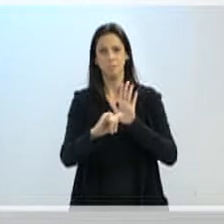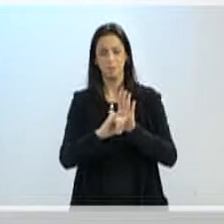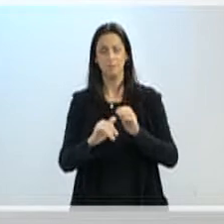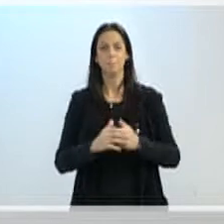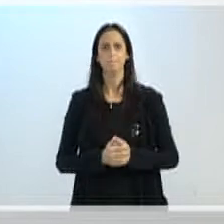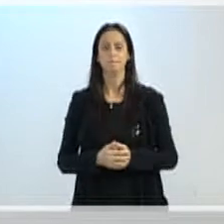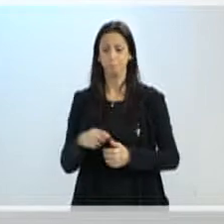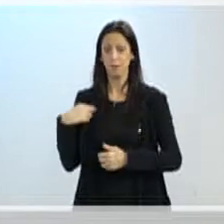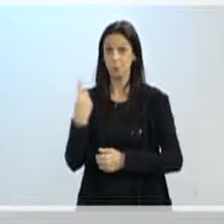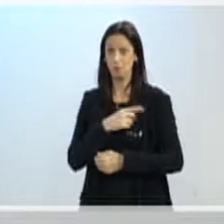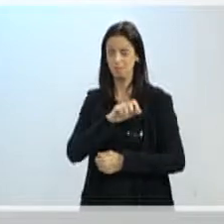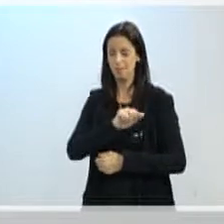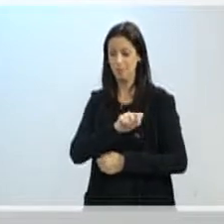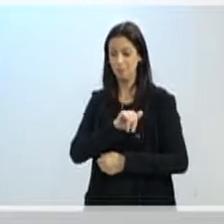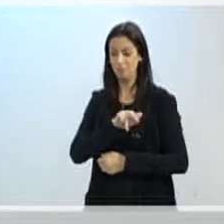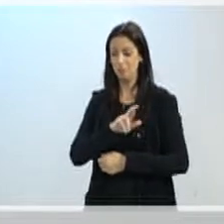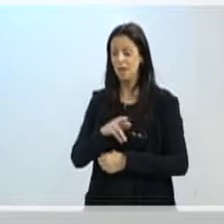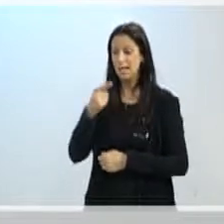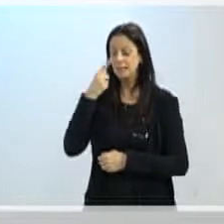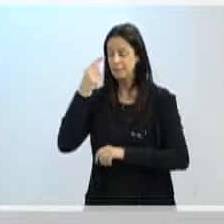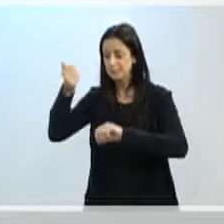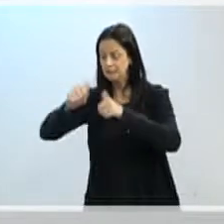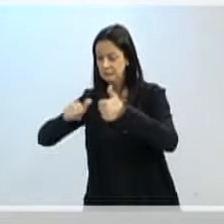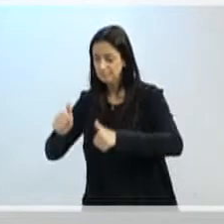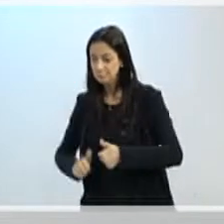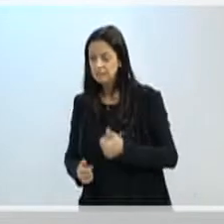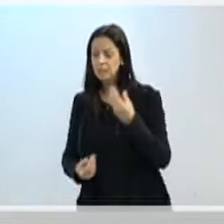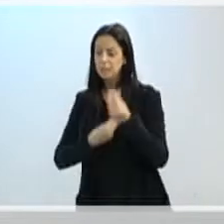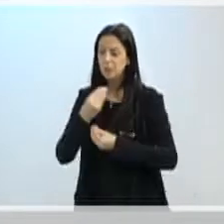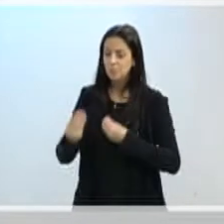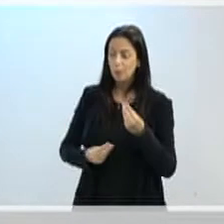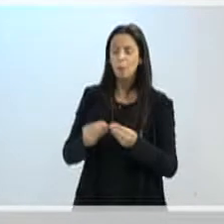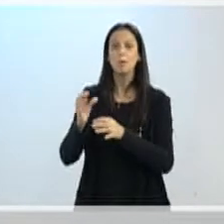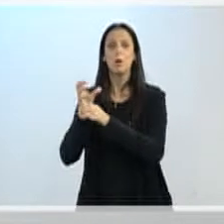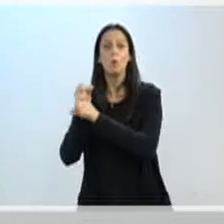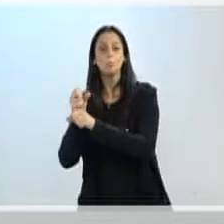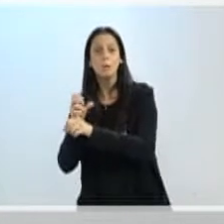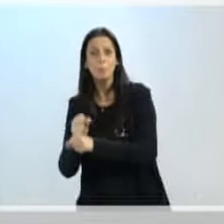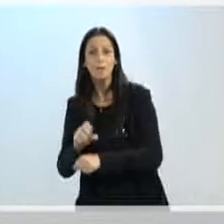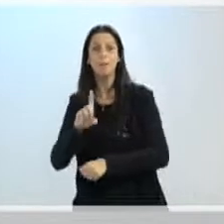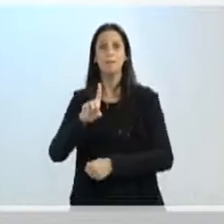isso através da DRE, através dos documentos contábeis que eles nos mandam.